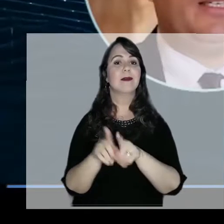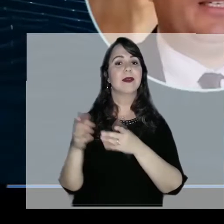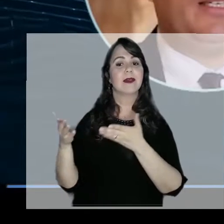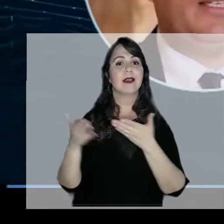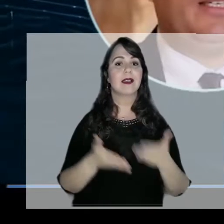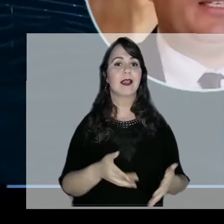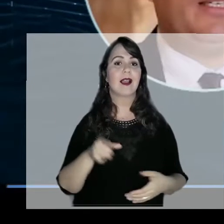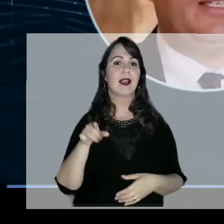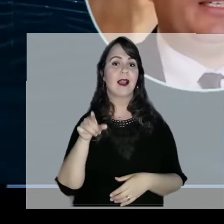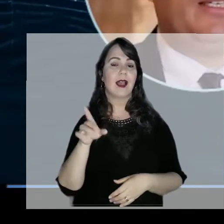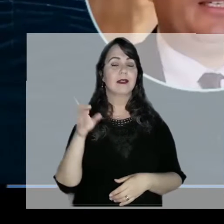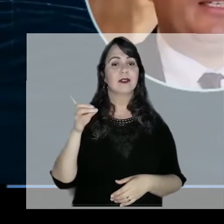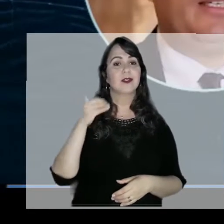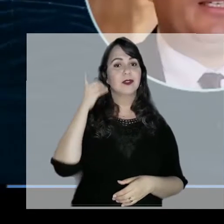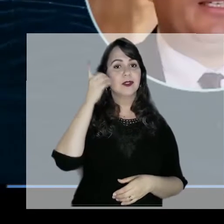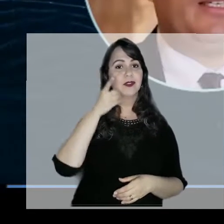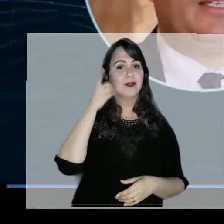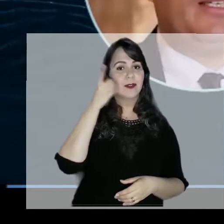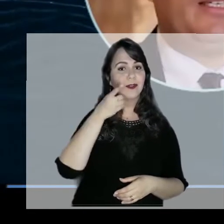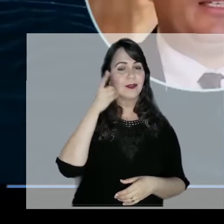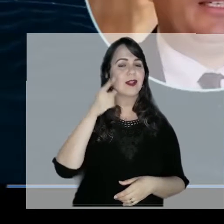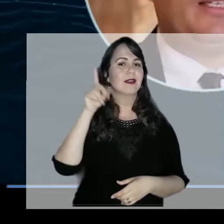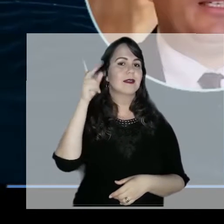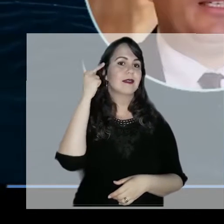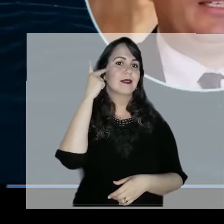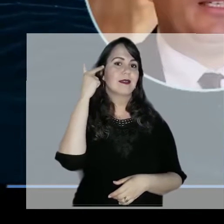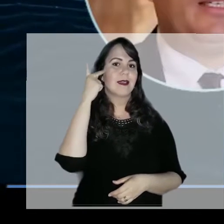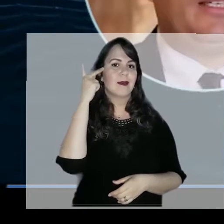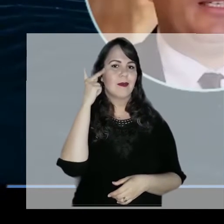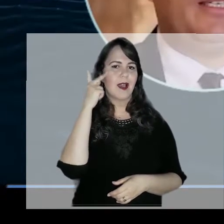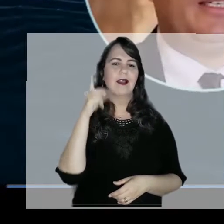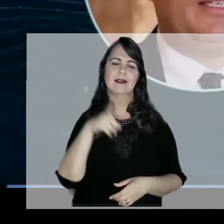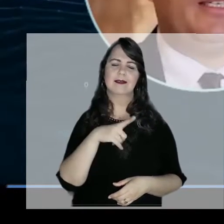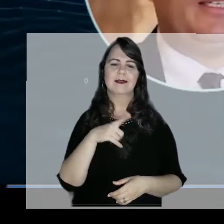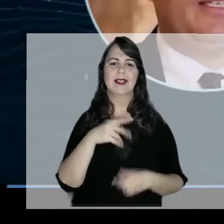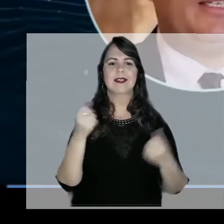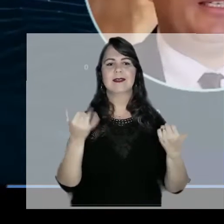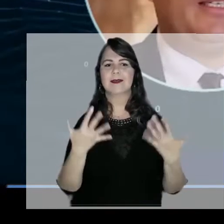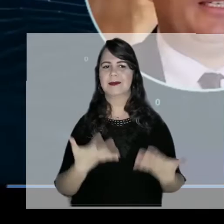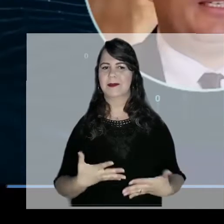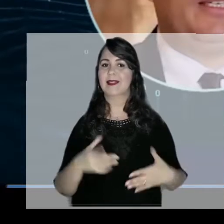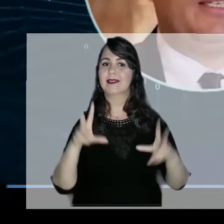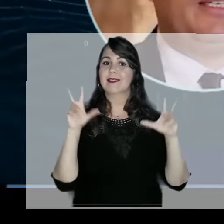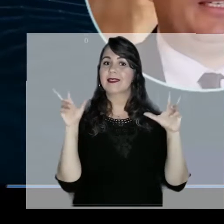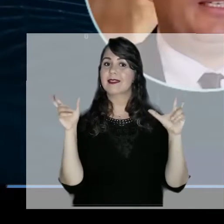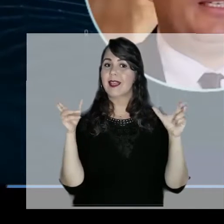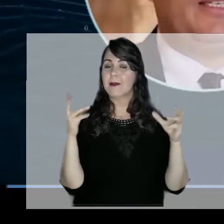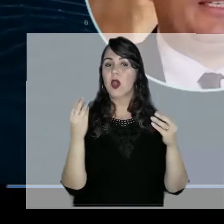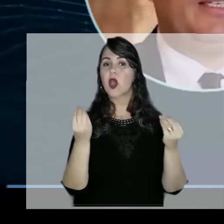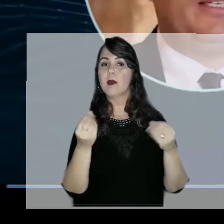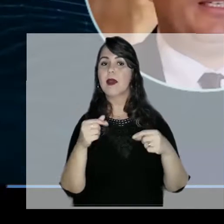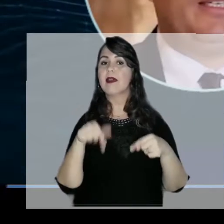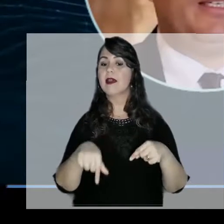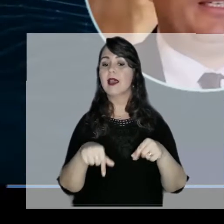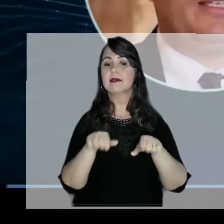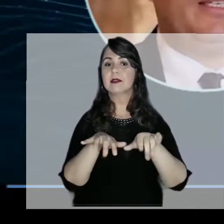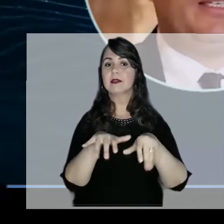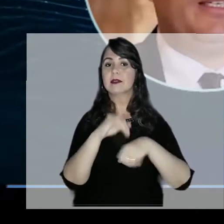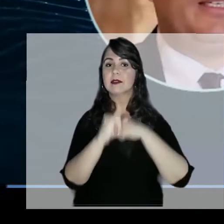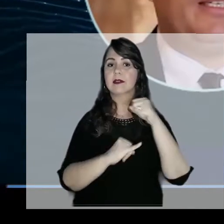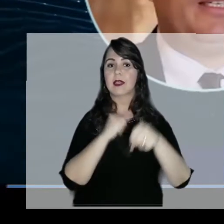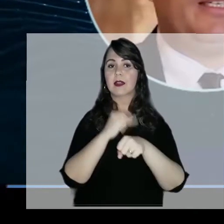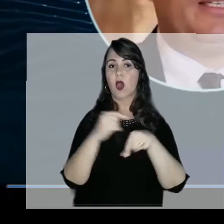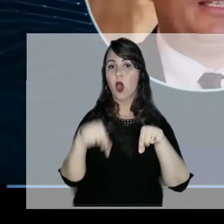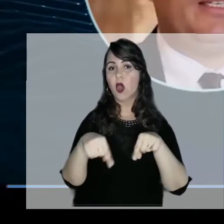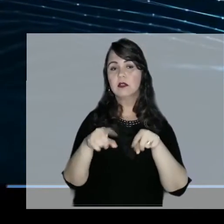Score e Pesquisador da FGV Direito São Paulo, falando sobre Legal Tech, o presente e o futuro